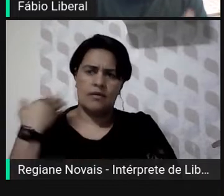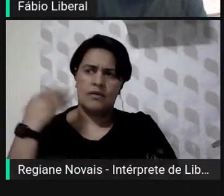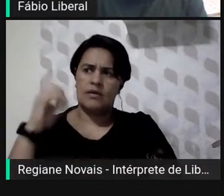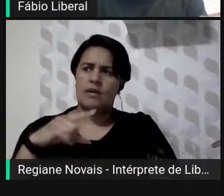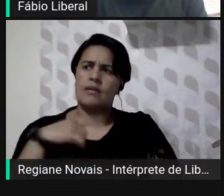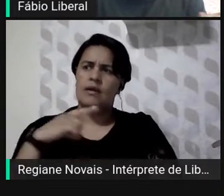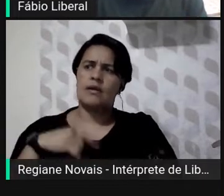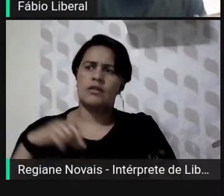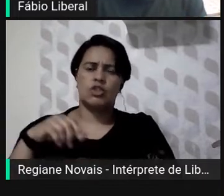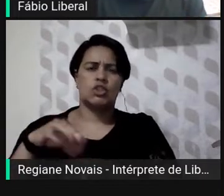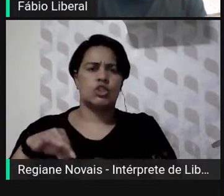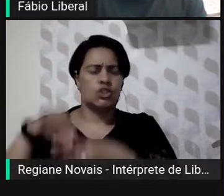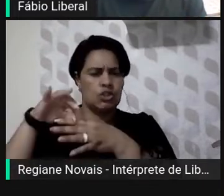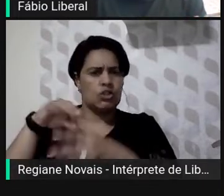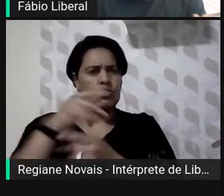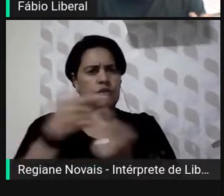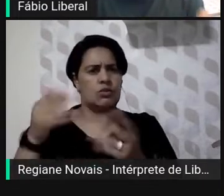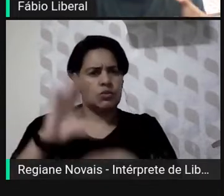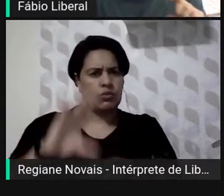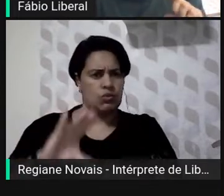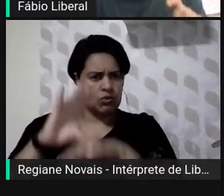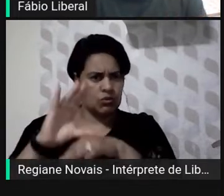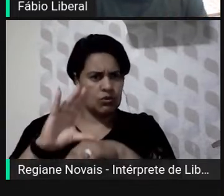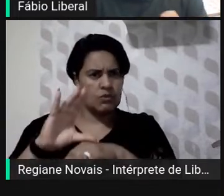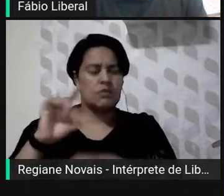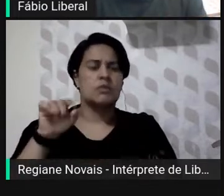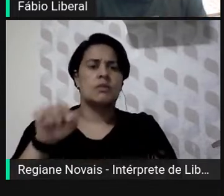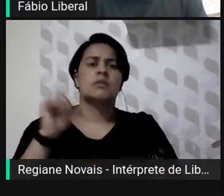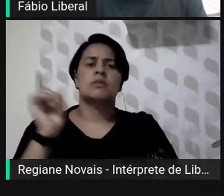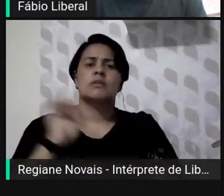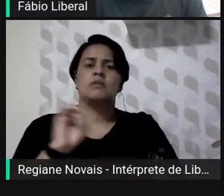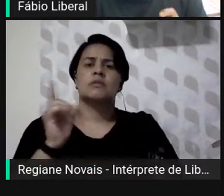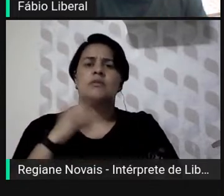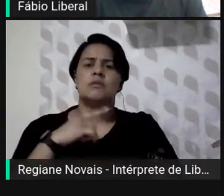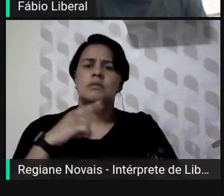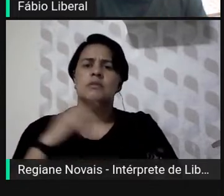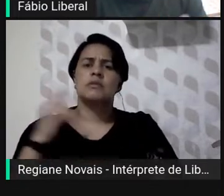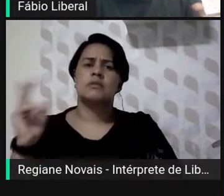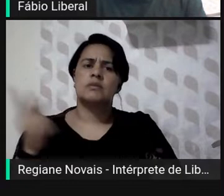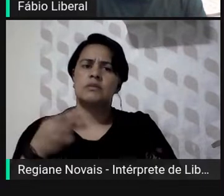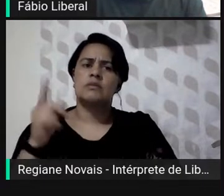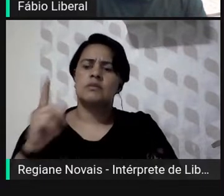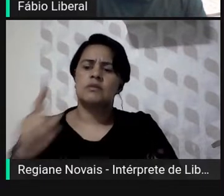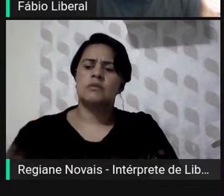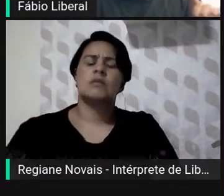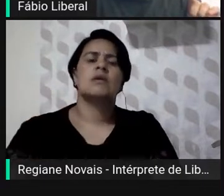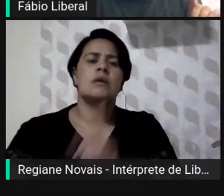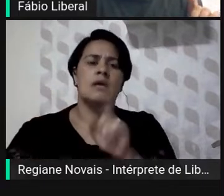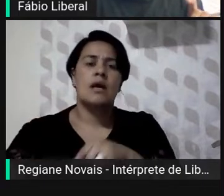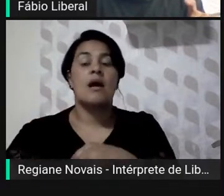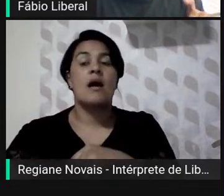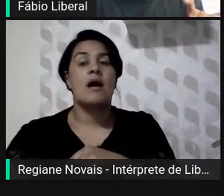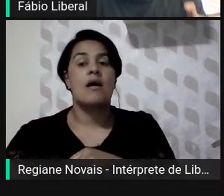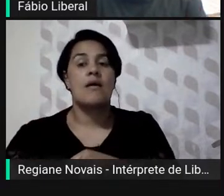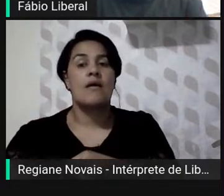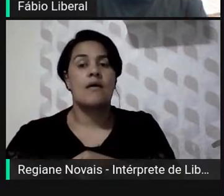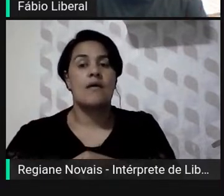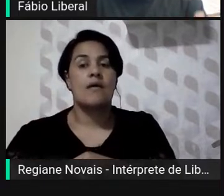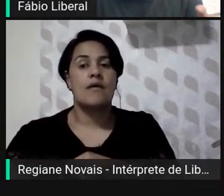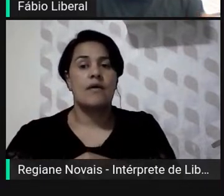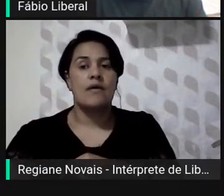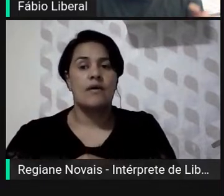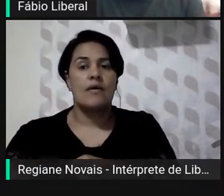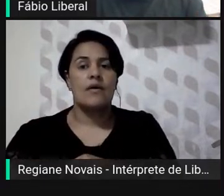e não era necessariamente ligado ao Senado. A interrupção da segunda etapa coincide com sua morte, que ocorreu em 1918,